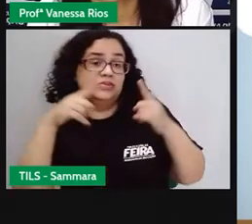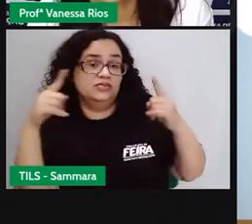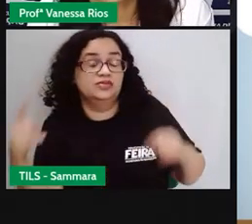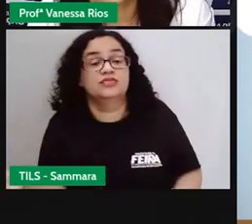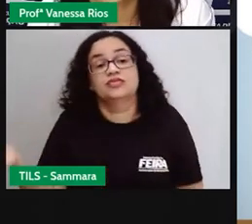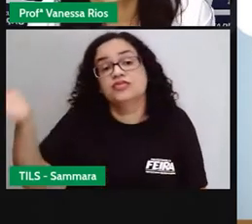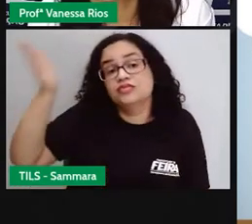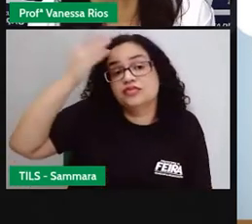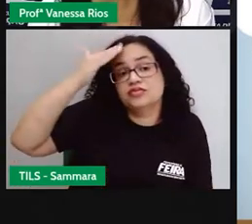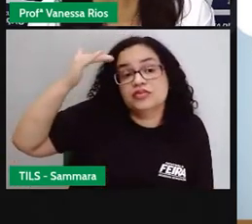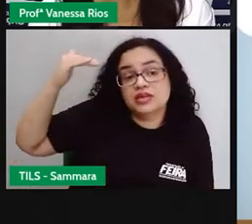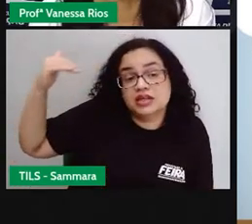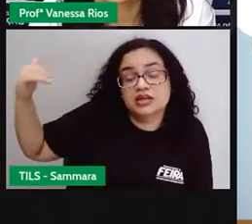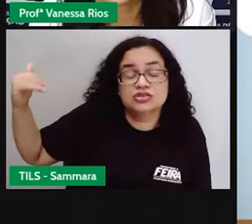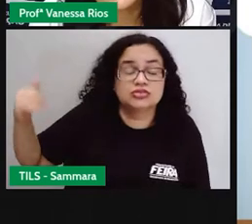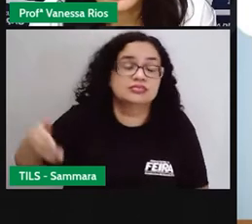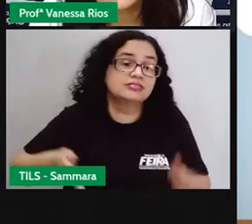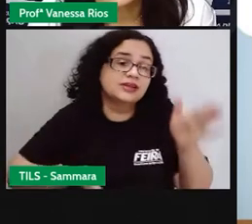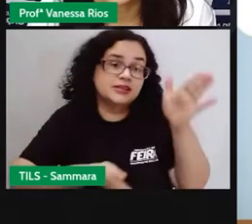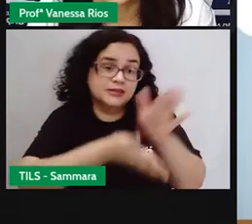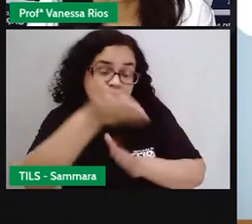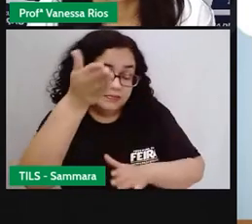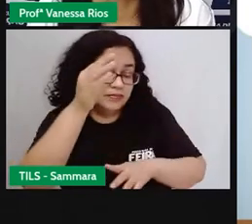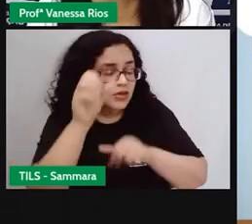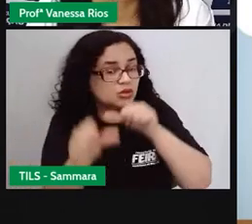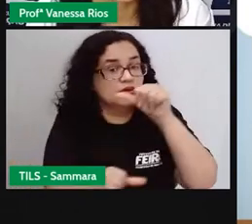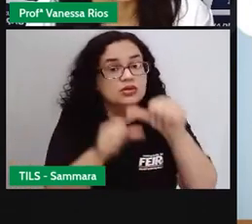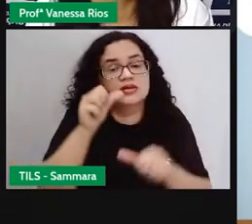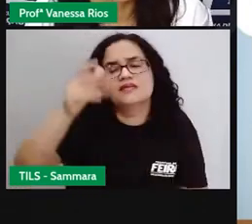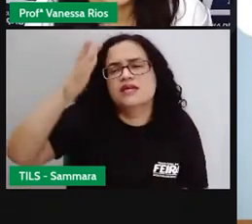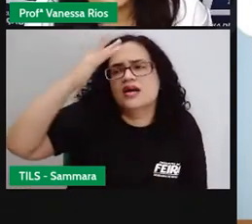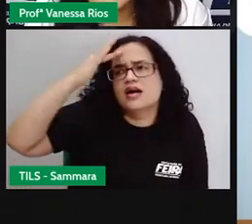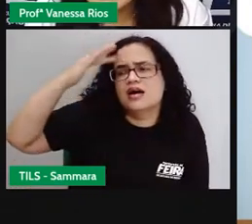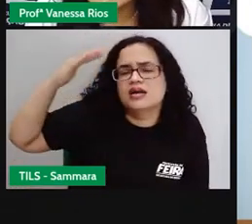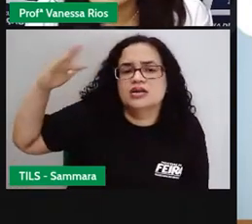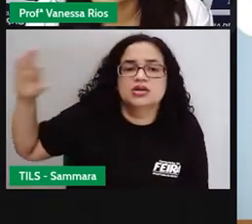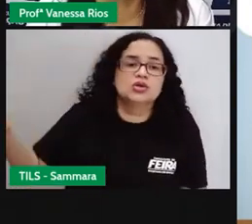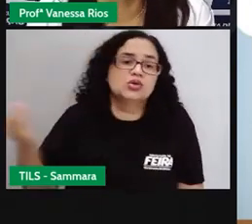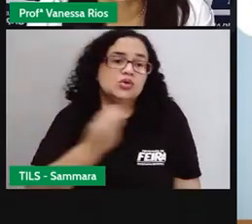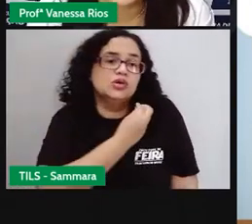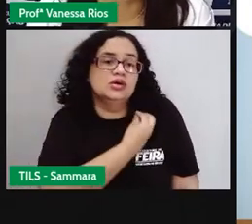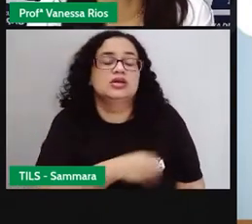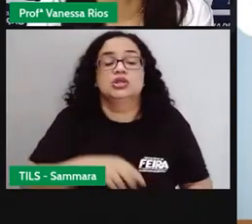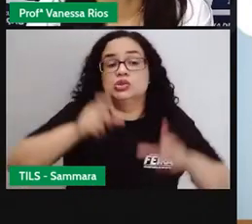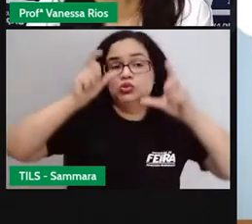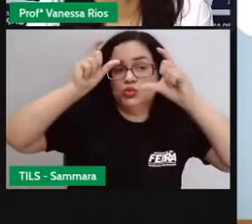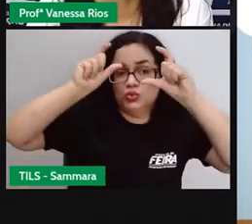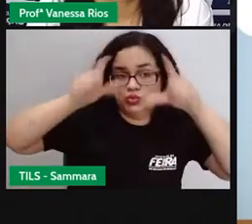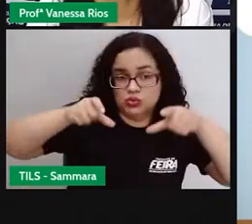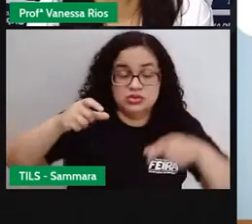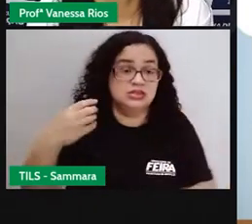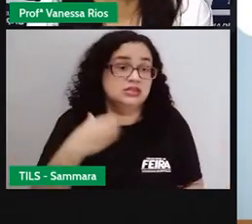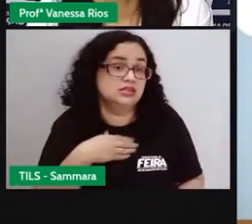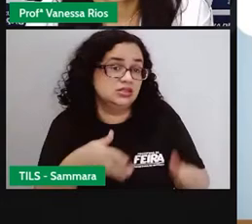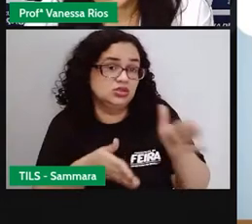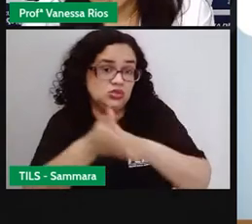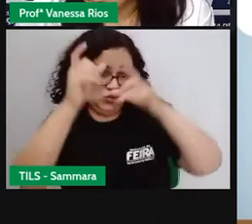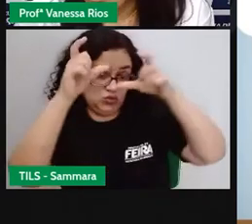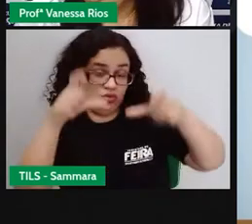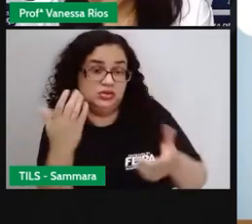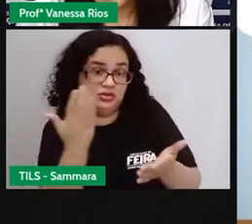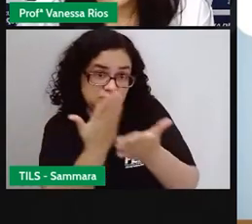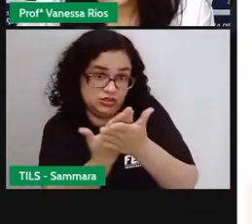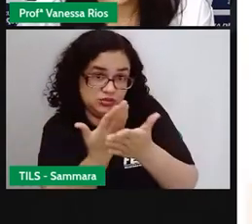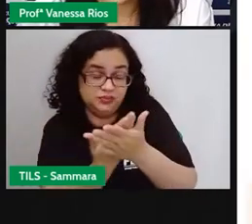viaje, com que a gente se transporte para vários momentos e lugares sem sair do lugar que a gente